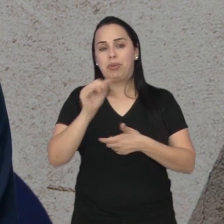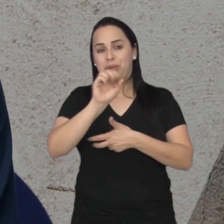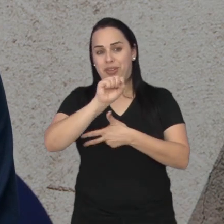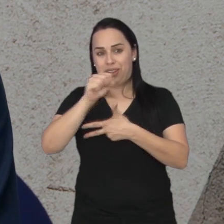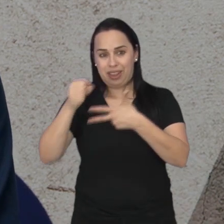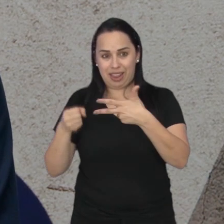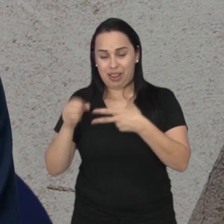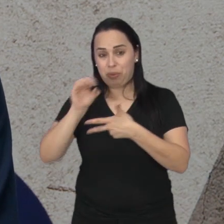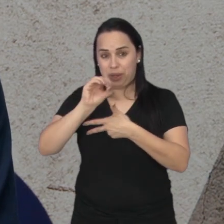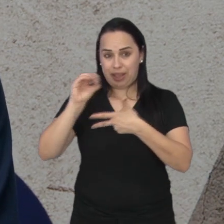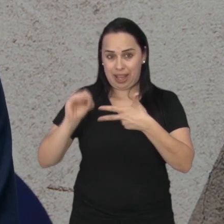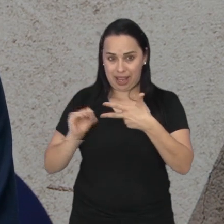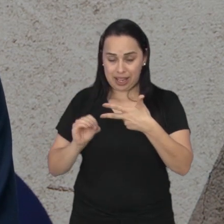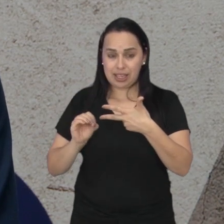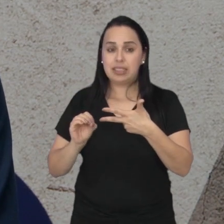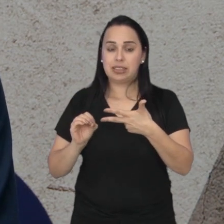Enem.